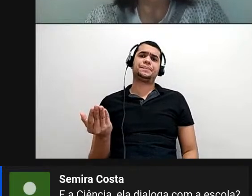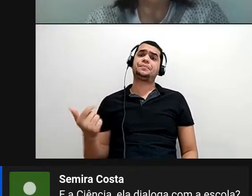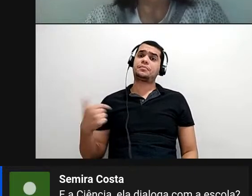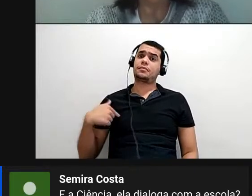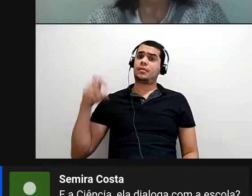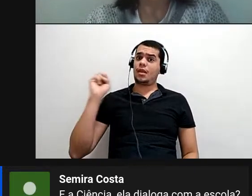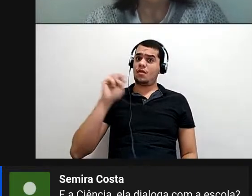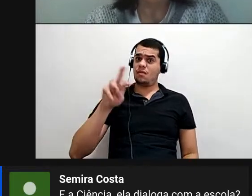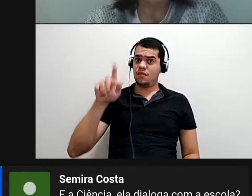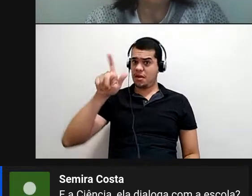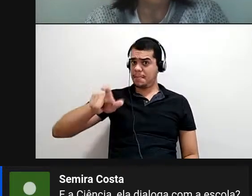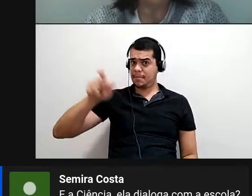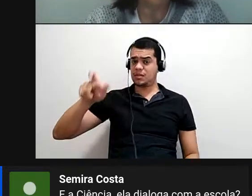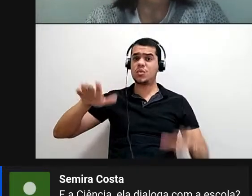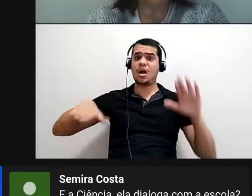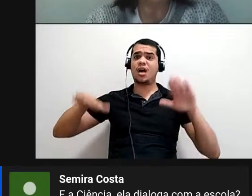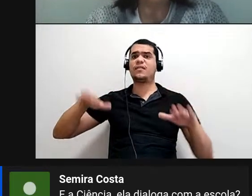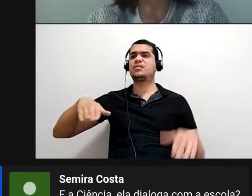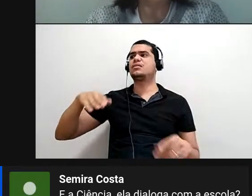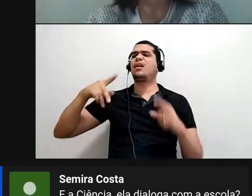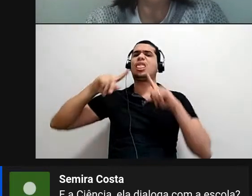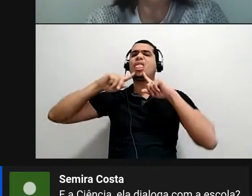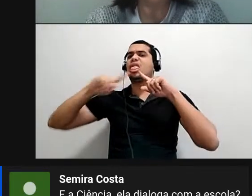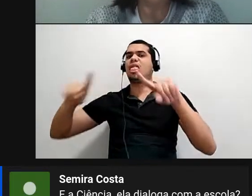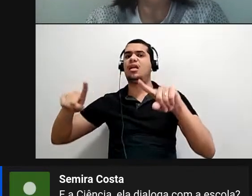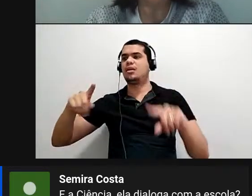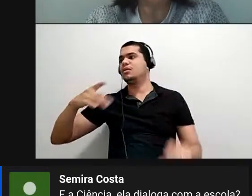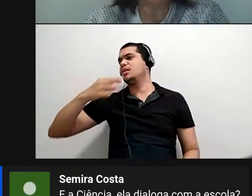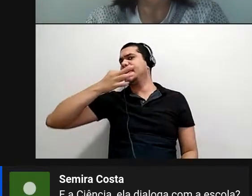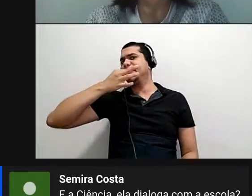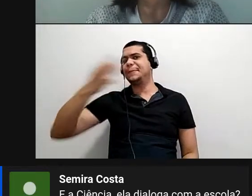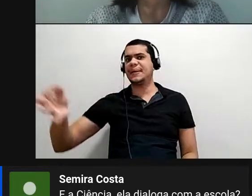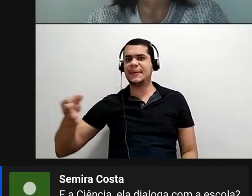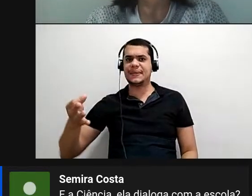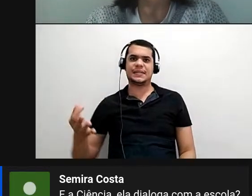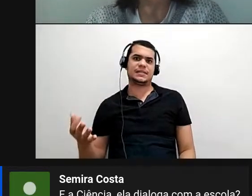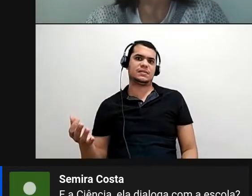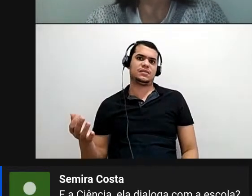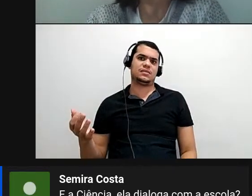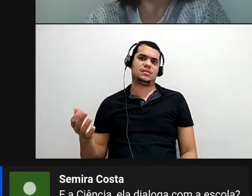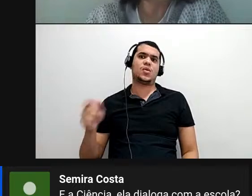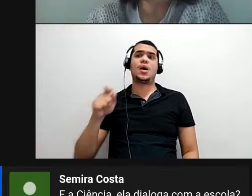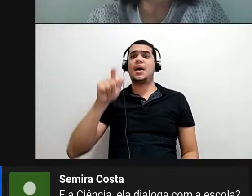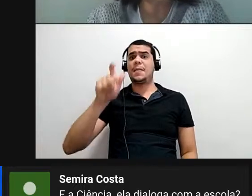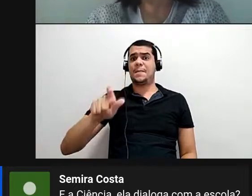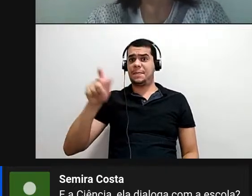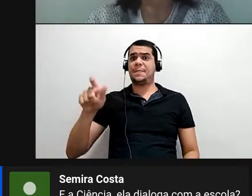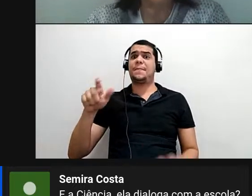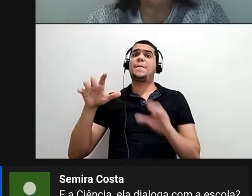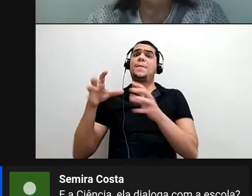vejo muitas pessoas às vezes criticarem nisso, né? Dizerem que que as pessoas, os povos indígenas não aceitam